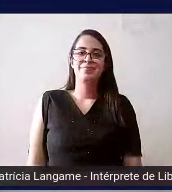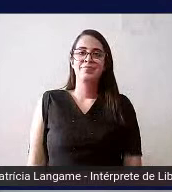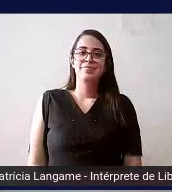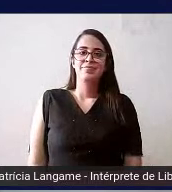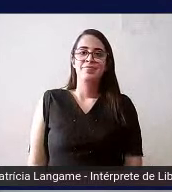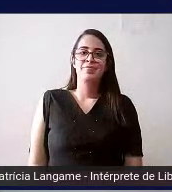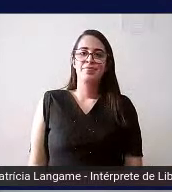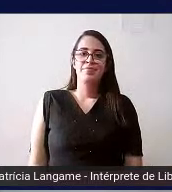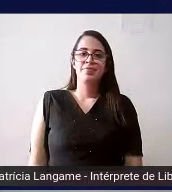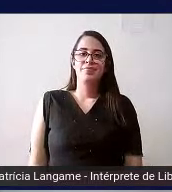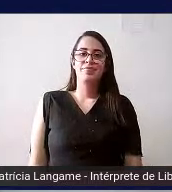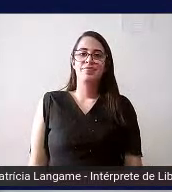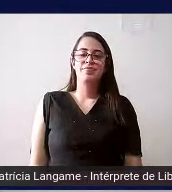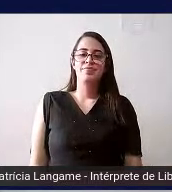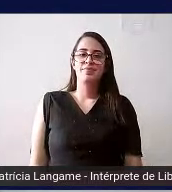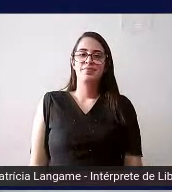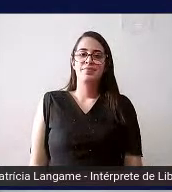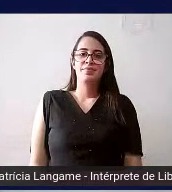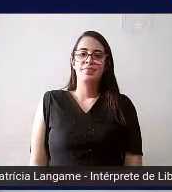então obrigado